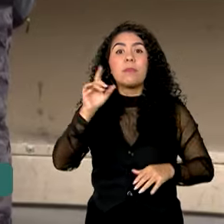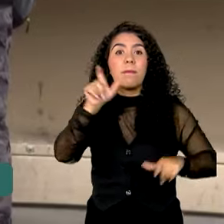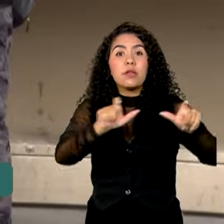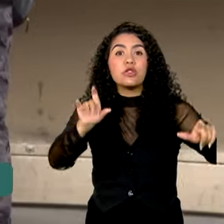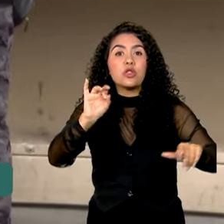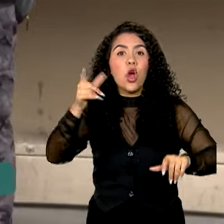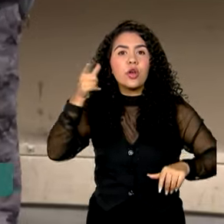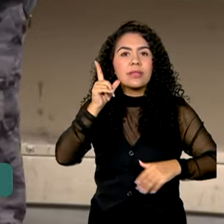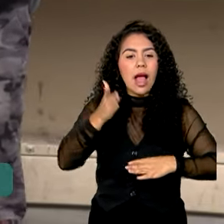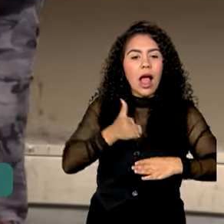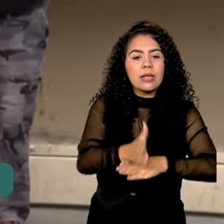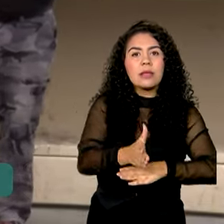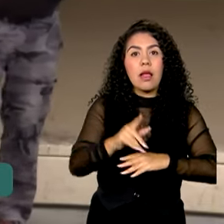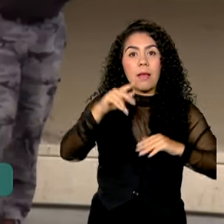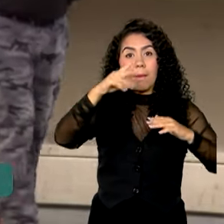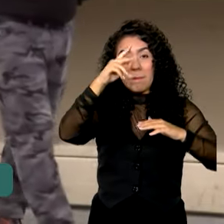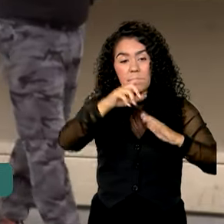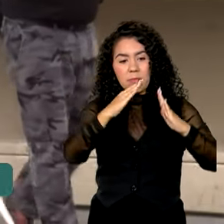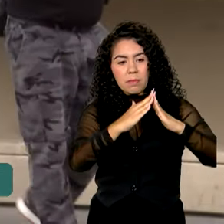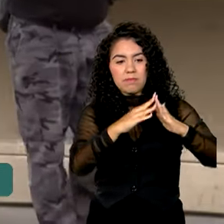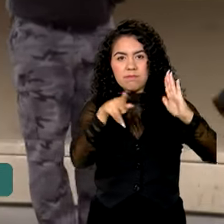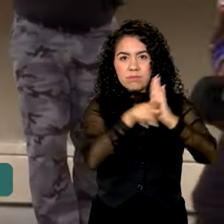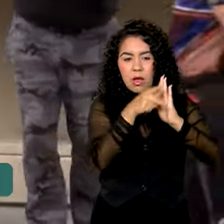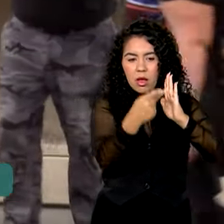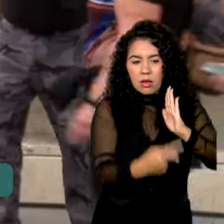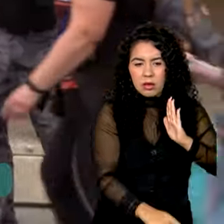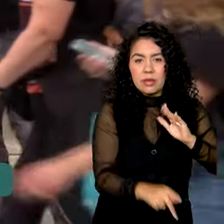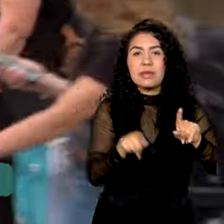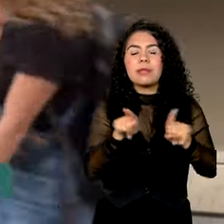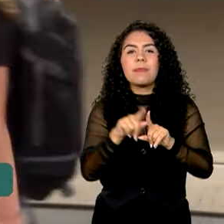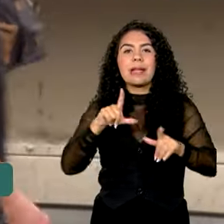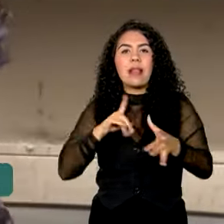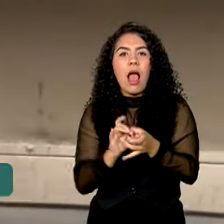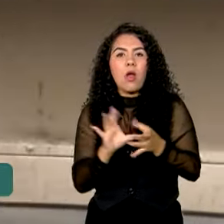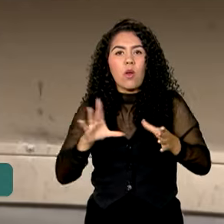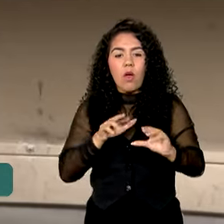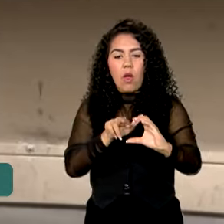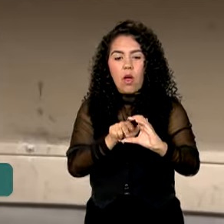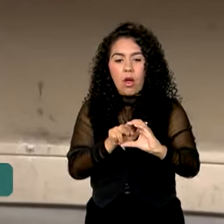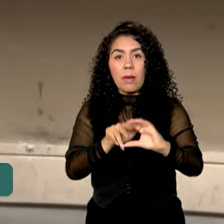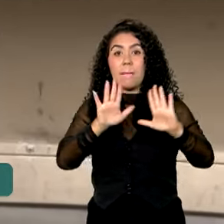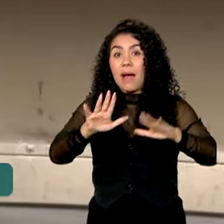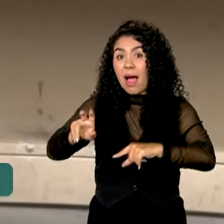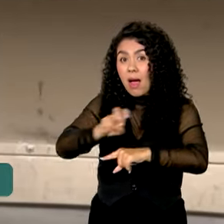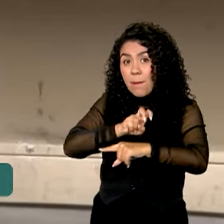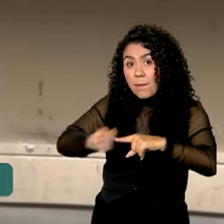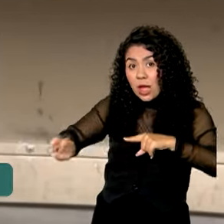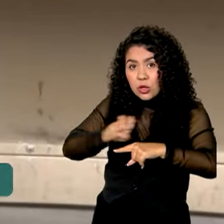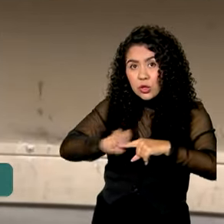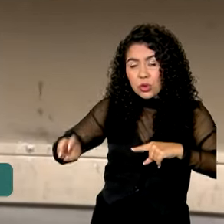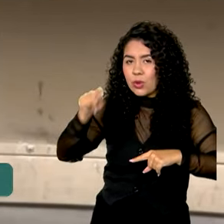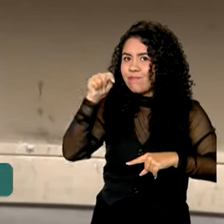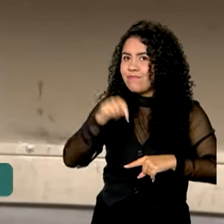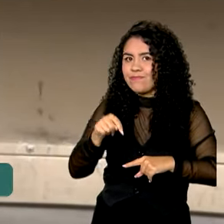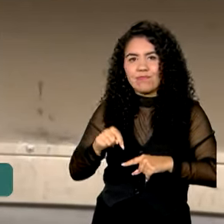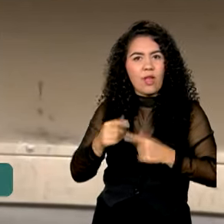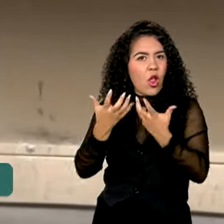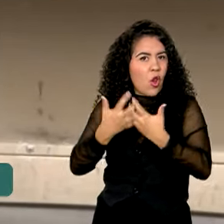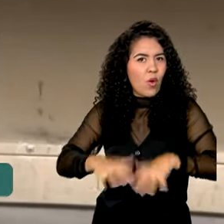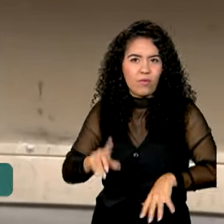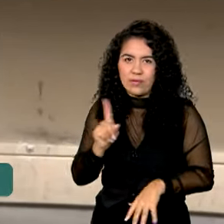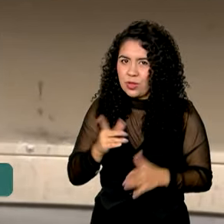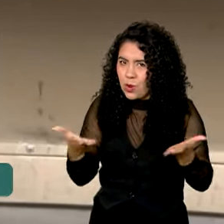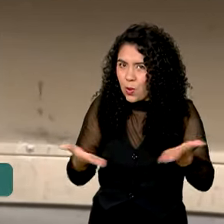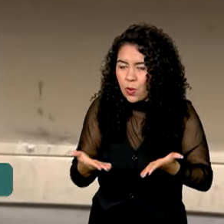e quem tem uma credencial com QR Code. O metrô também não está funcionando hoje, inclusive há